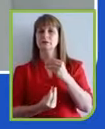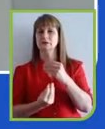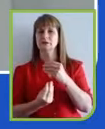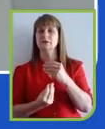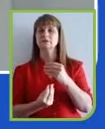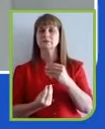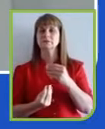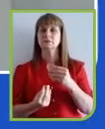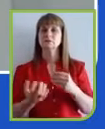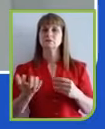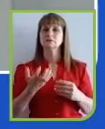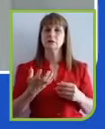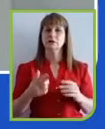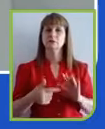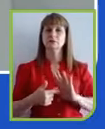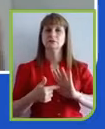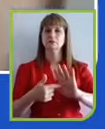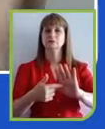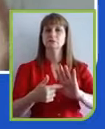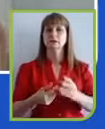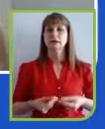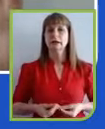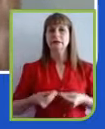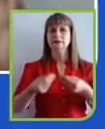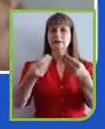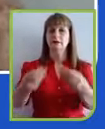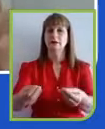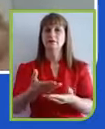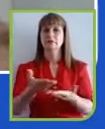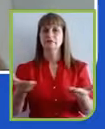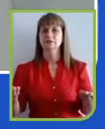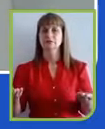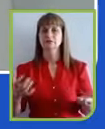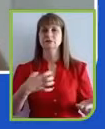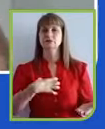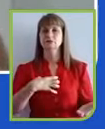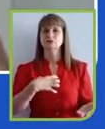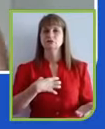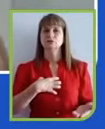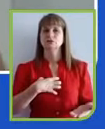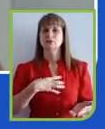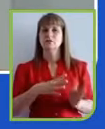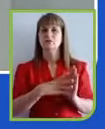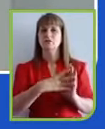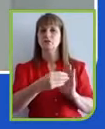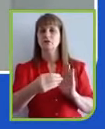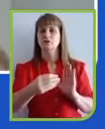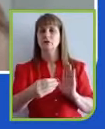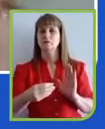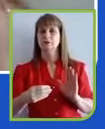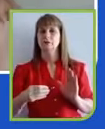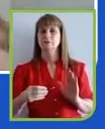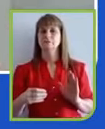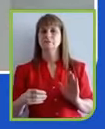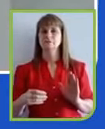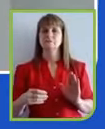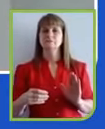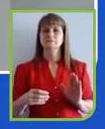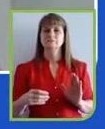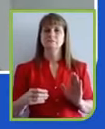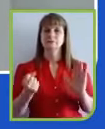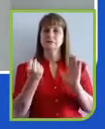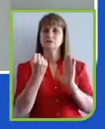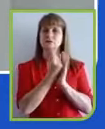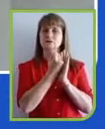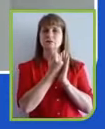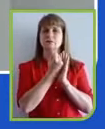diria a vocês que essa é a nossa forma de atuar. E, aliás, o B, da nossa logomarca, tem uma olhada para o futuro, tem uma lógica de